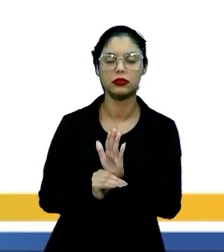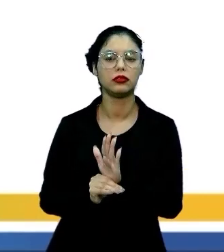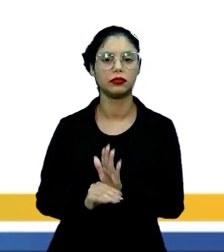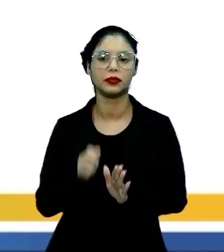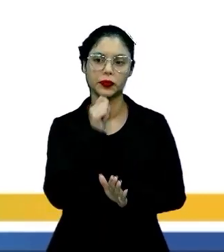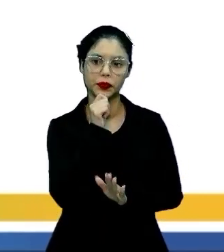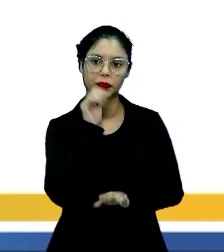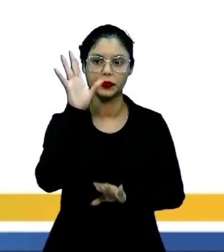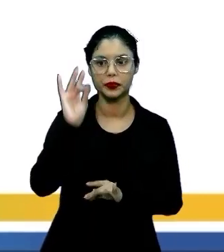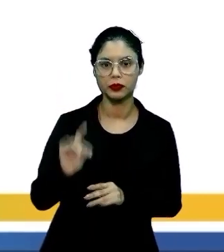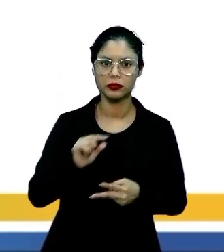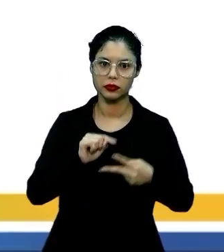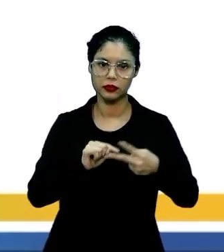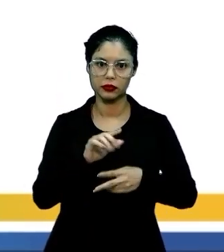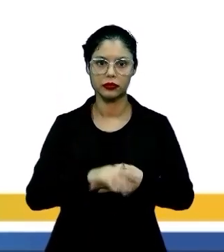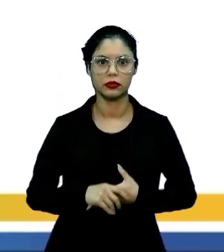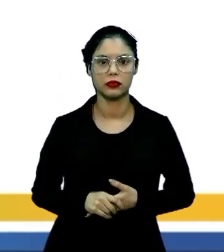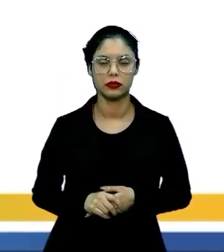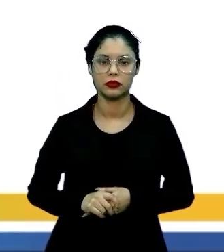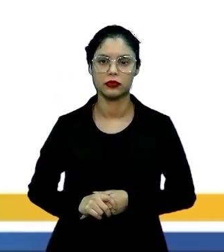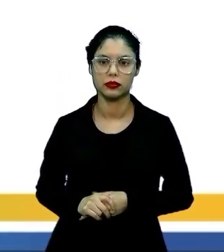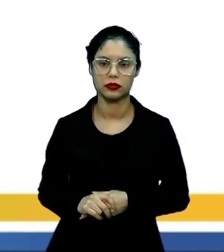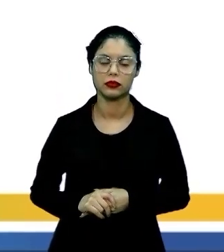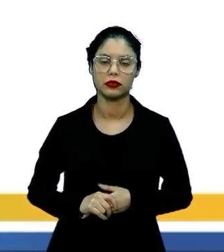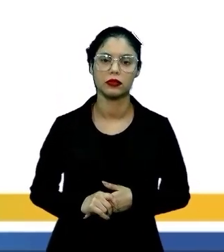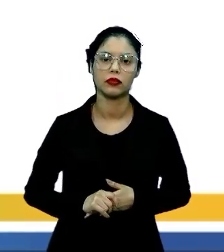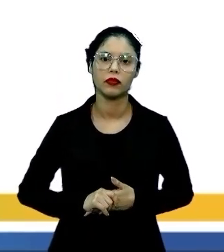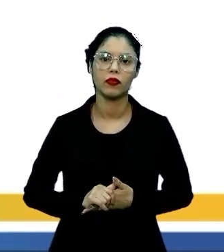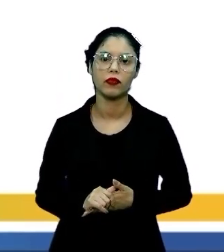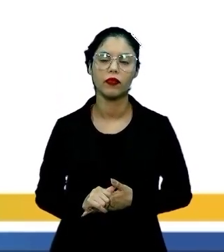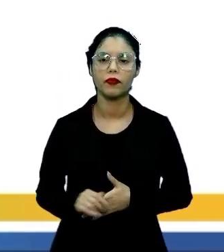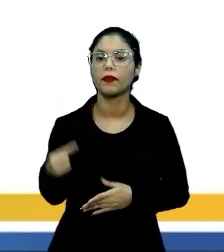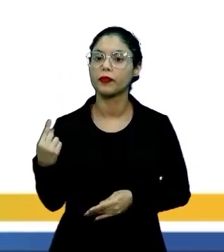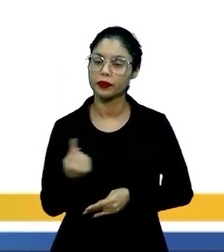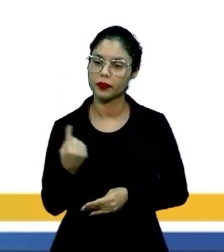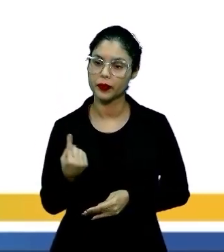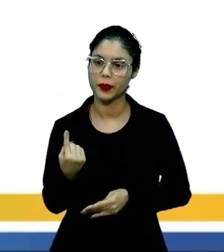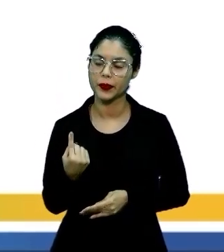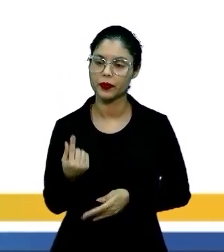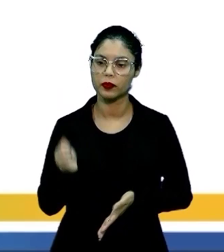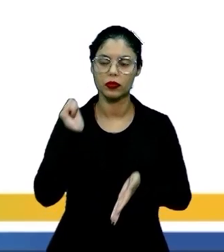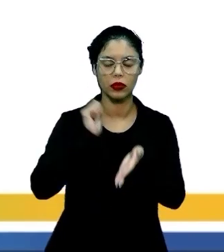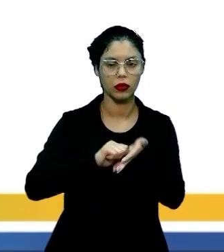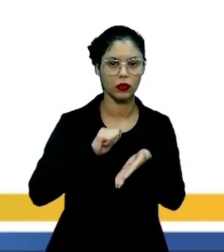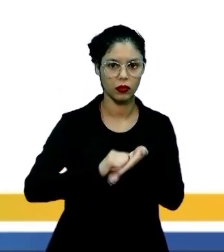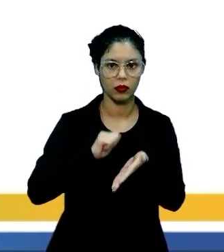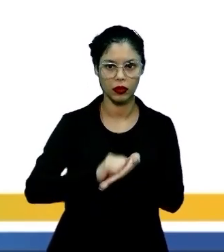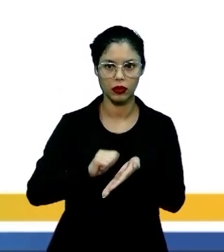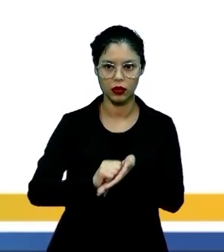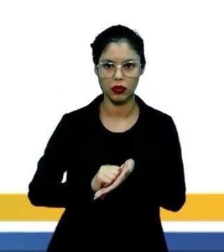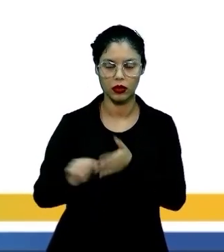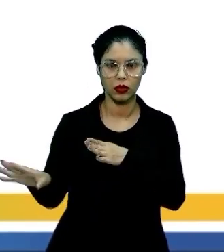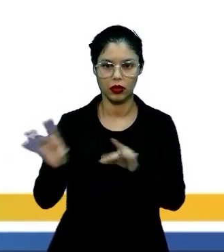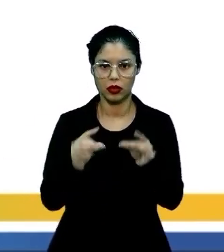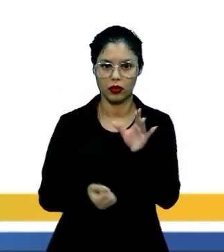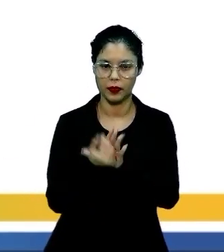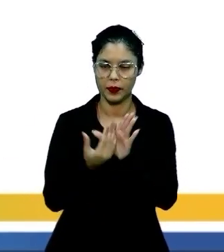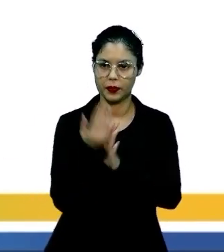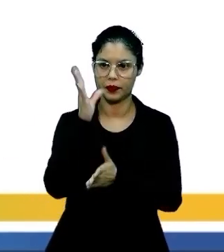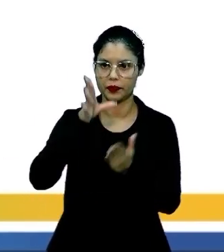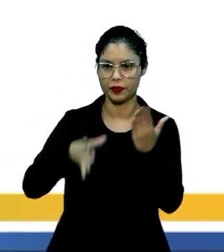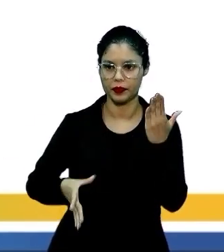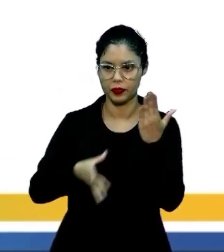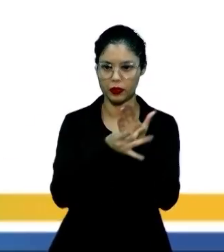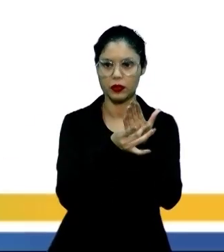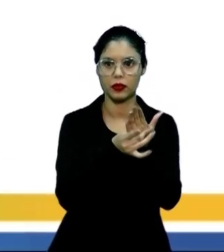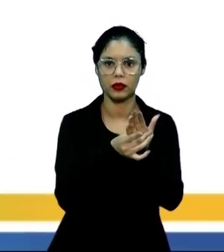destaque a duas delas, tá? Então, Machado de Assis, ele traz a produção realista no